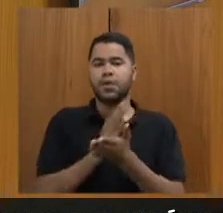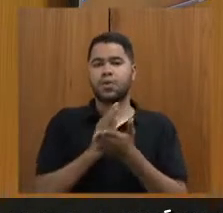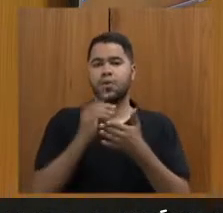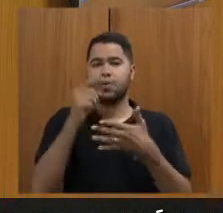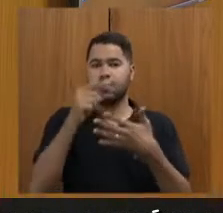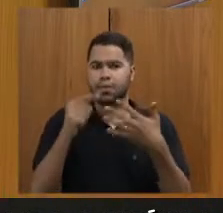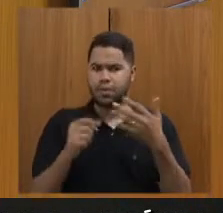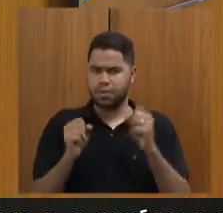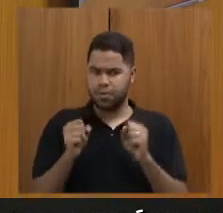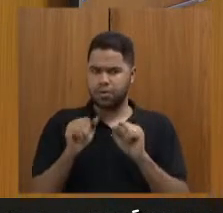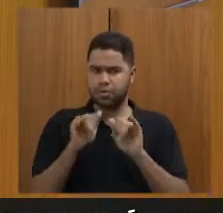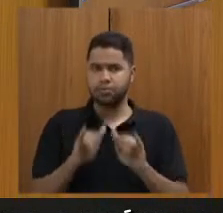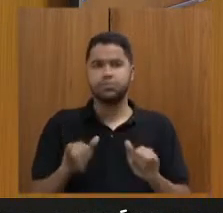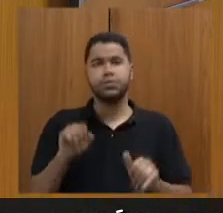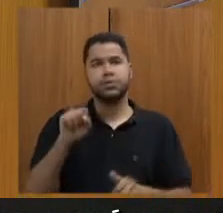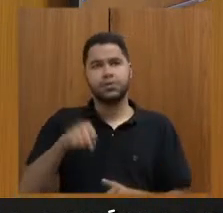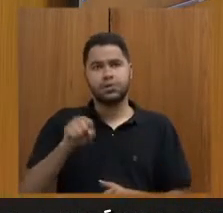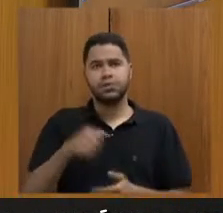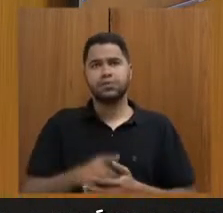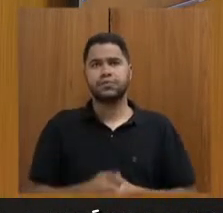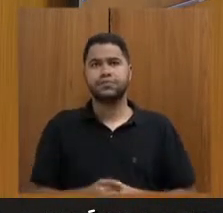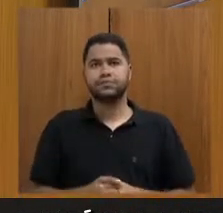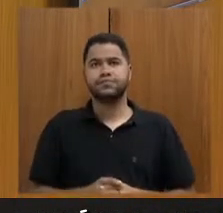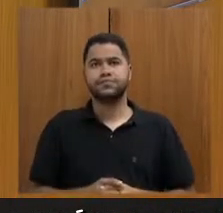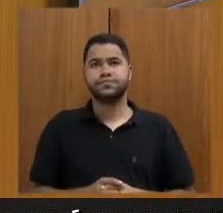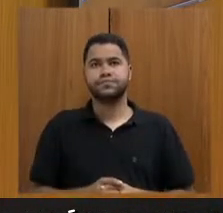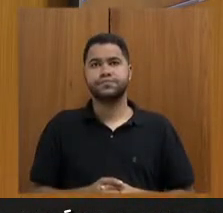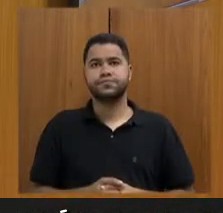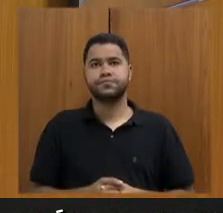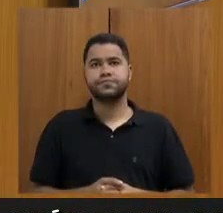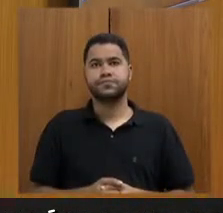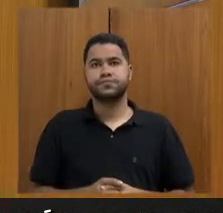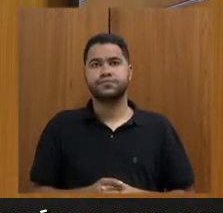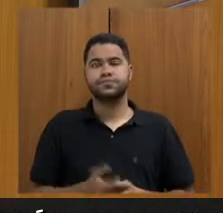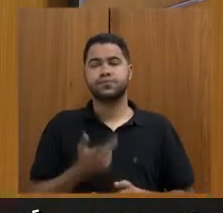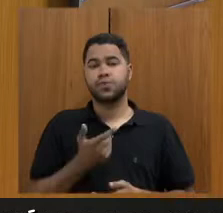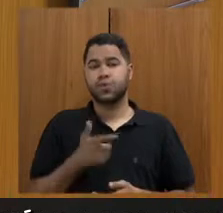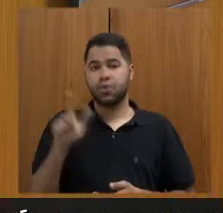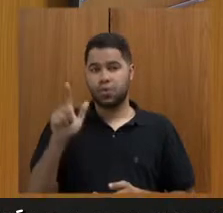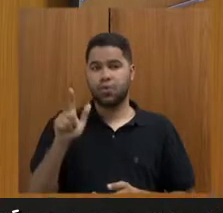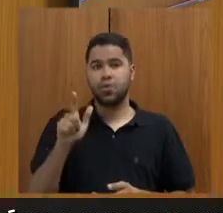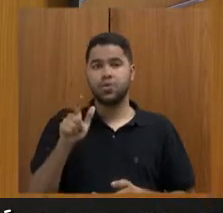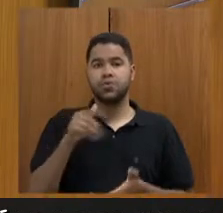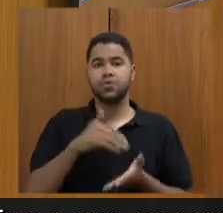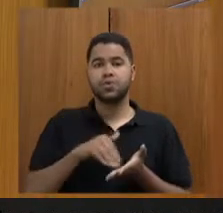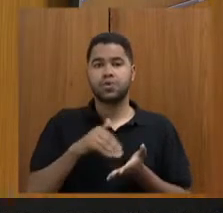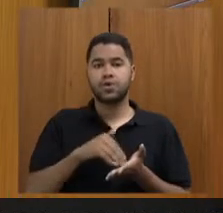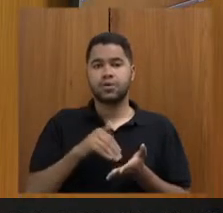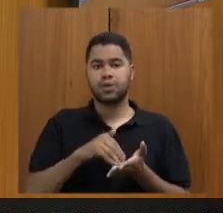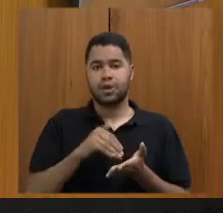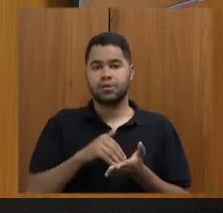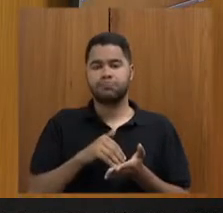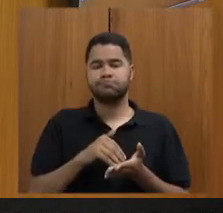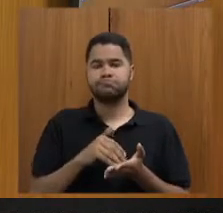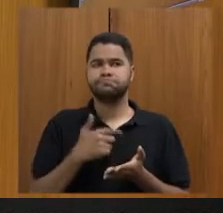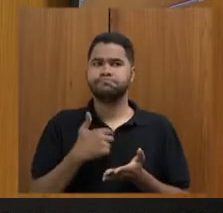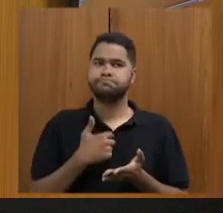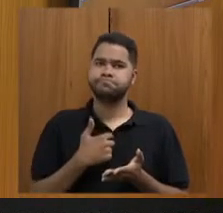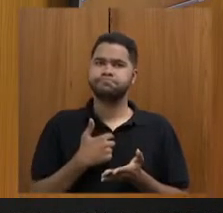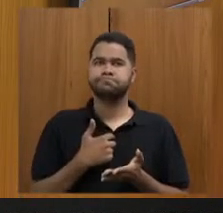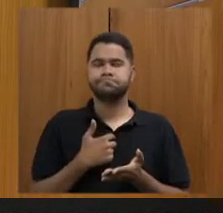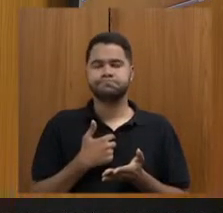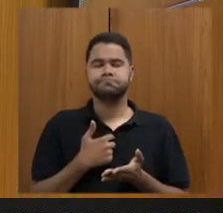Tem a palavra, presidente? Perfeitamente, deputado. Muito obrigado. Um outro ponto, senhor secretário, que me traz